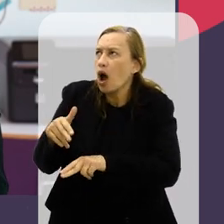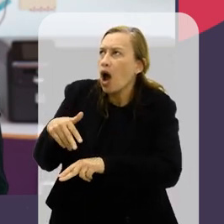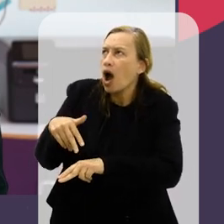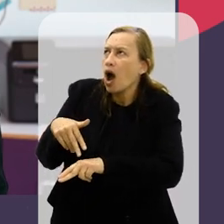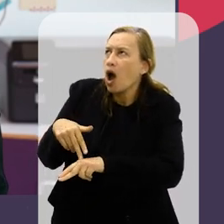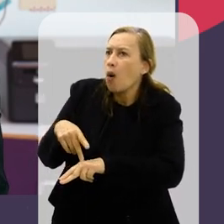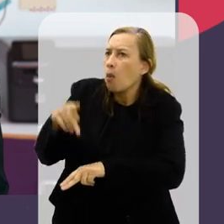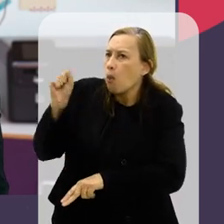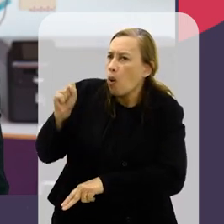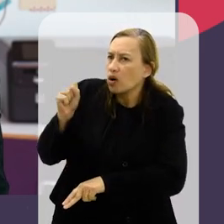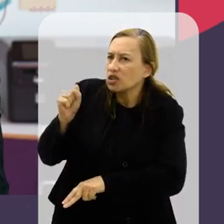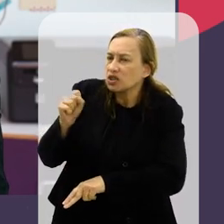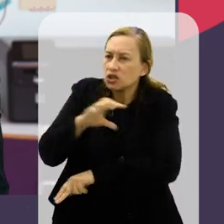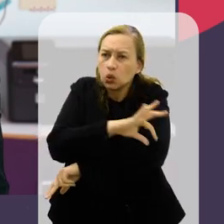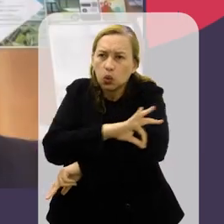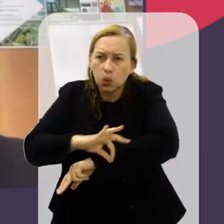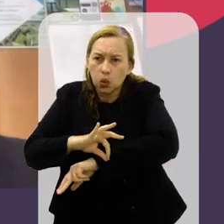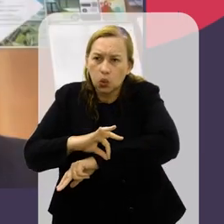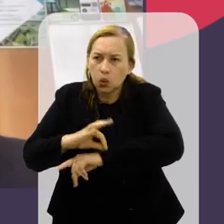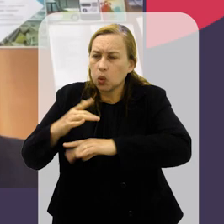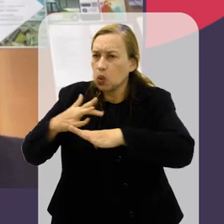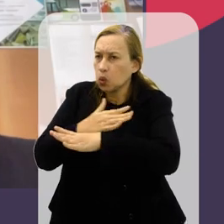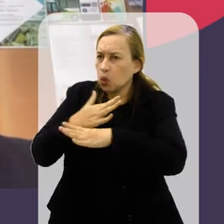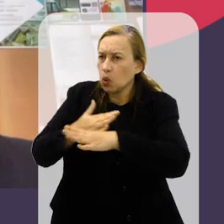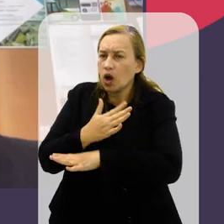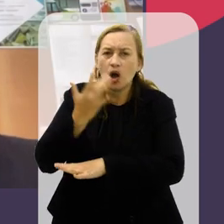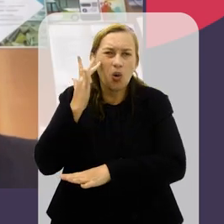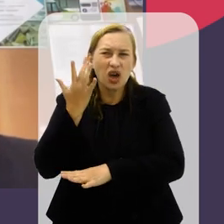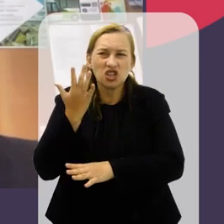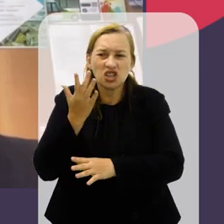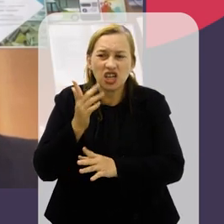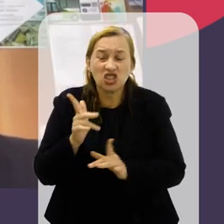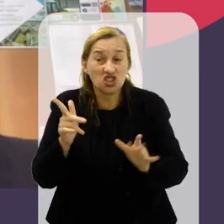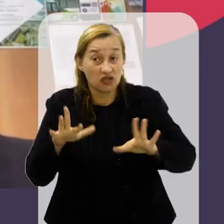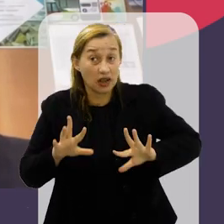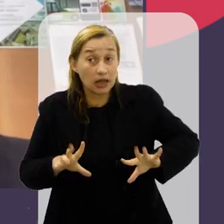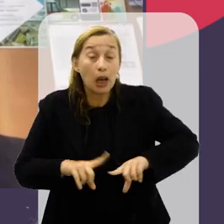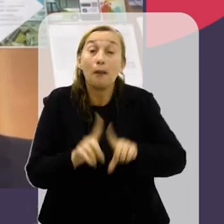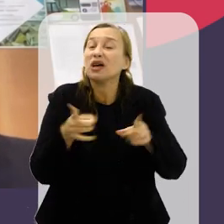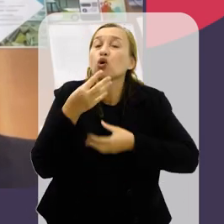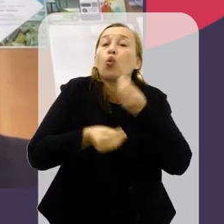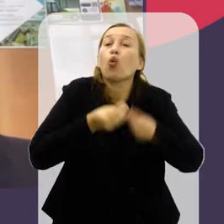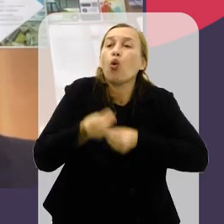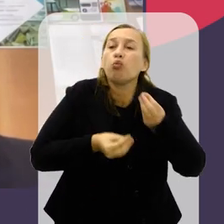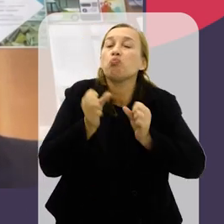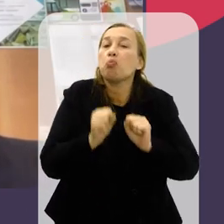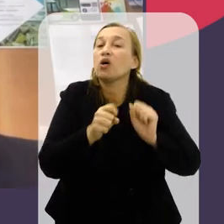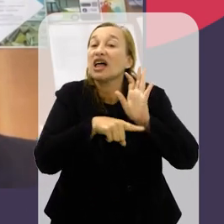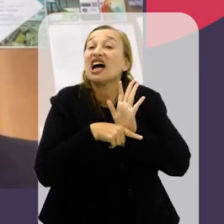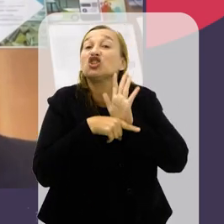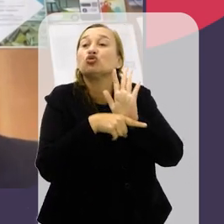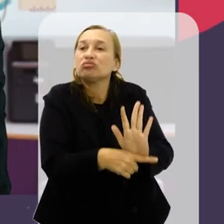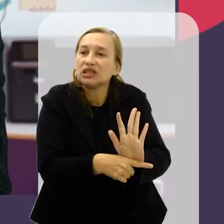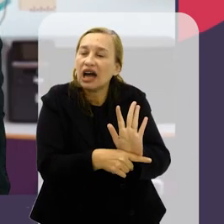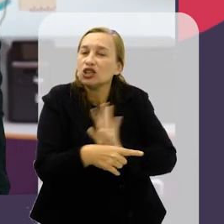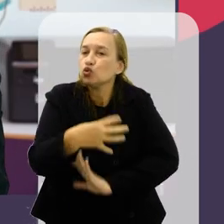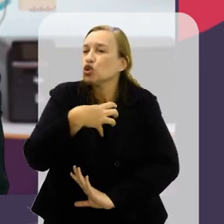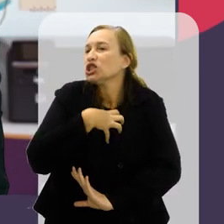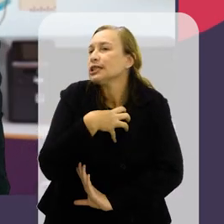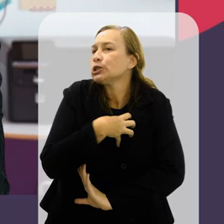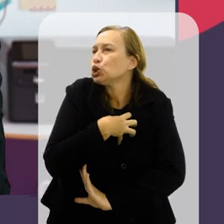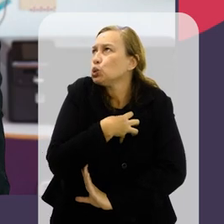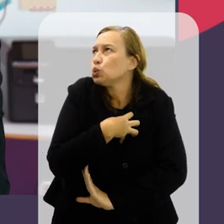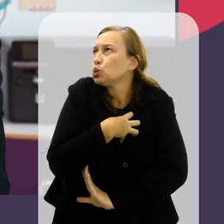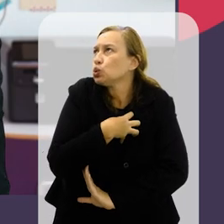-graduação em arquitetura e urbanismo, acredito que seja, sim, um pouco até fora da curva, mas como que ela